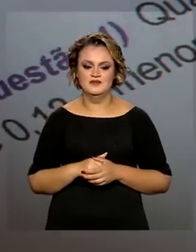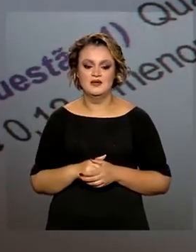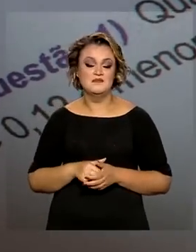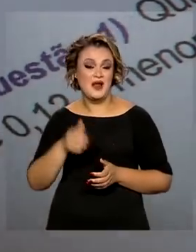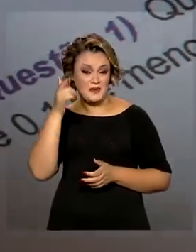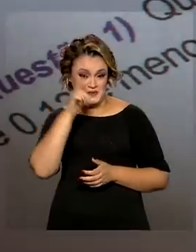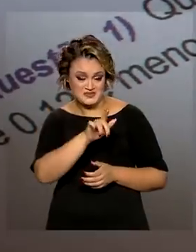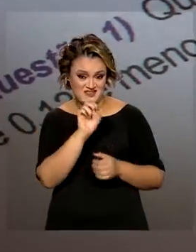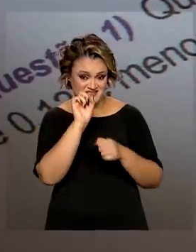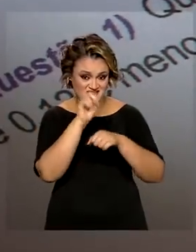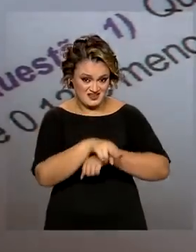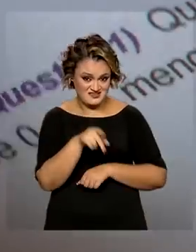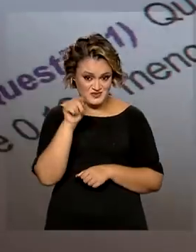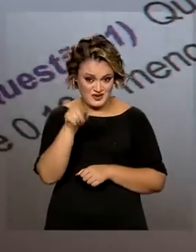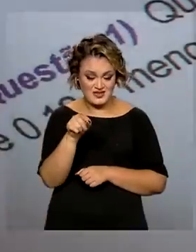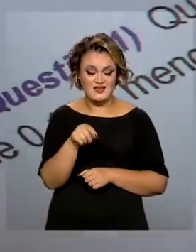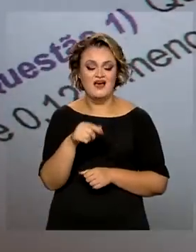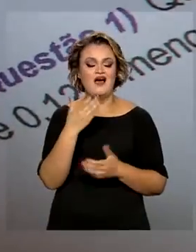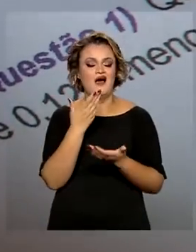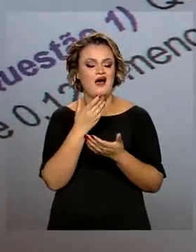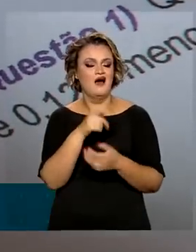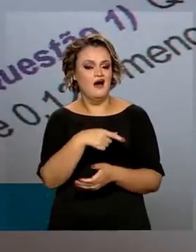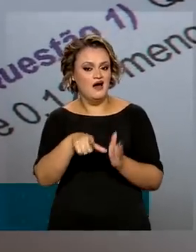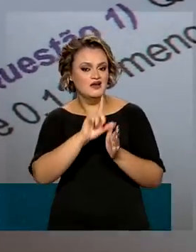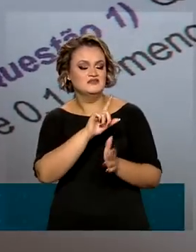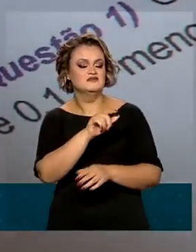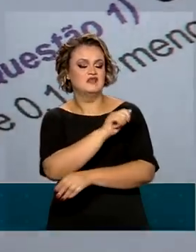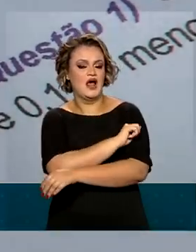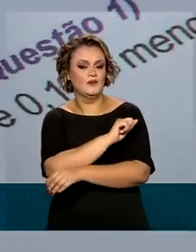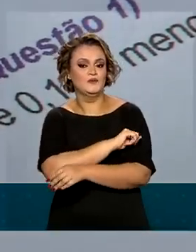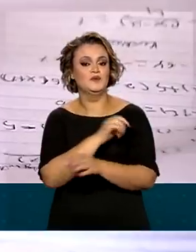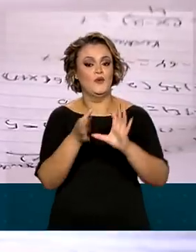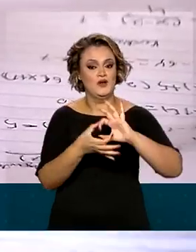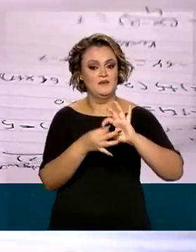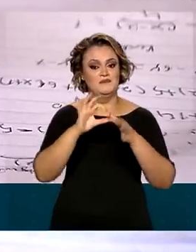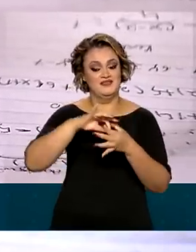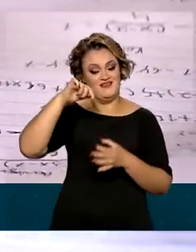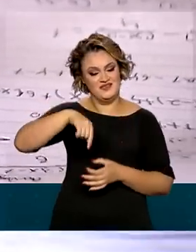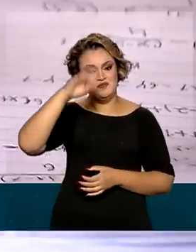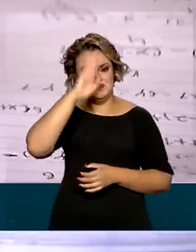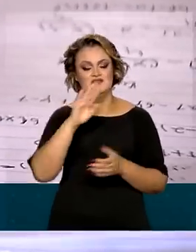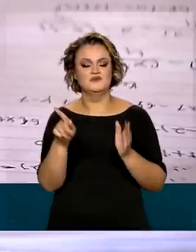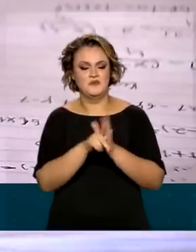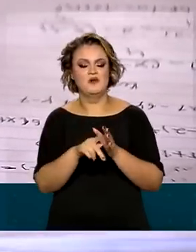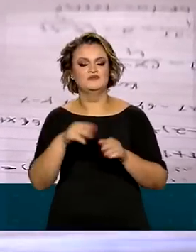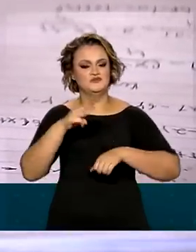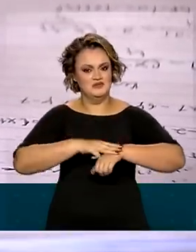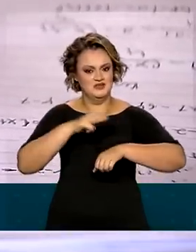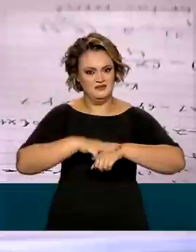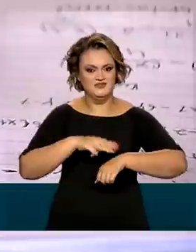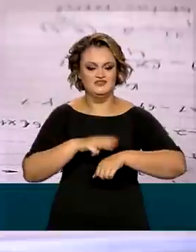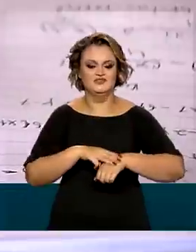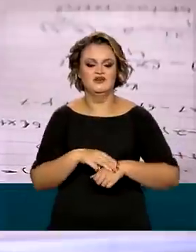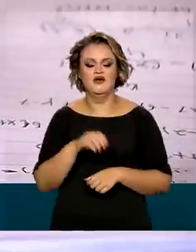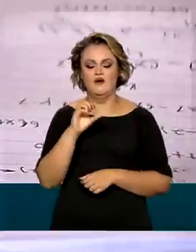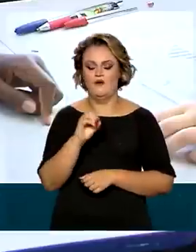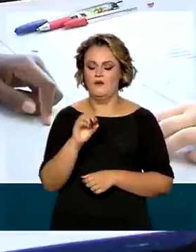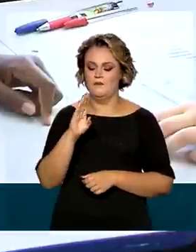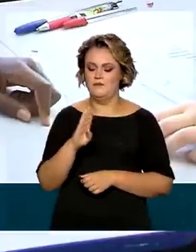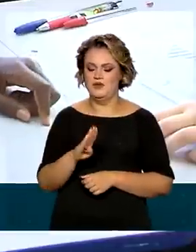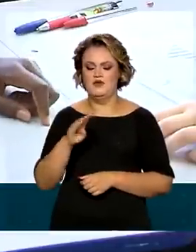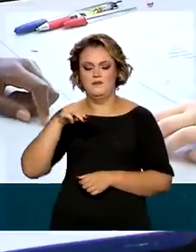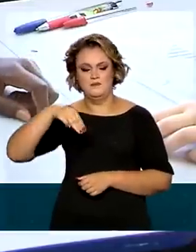chegar na Olimpíada Internacional, os alunos passam pela Olimpíada Brasileira de Matemática das Escolas Públicas, a OBMEP,